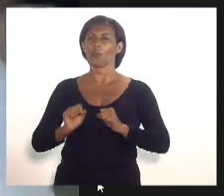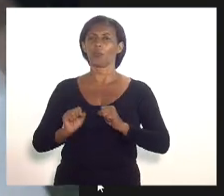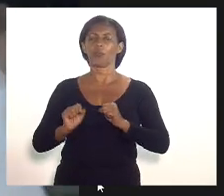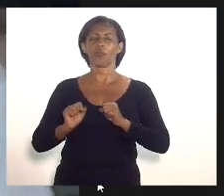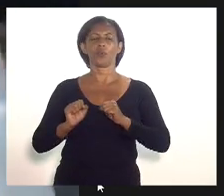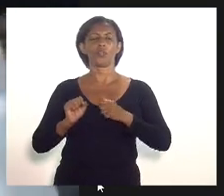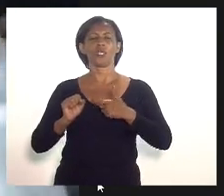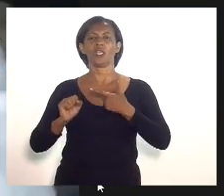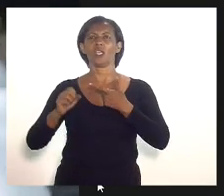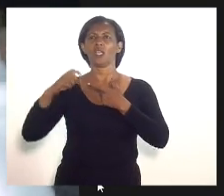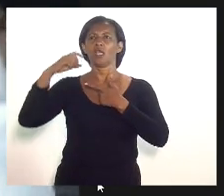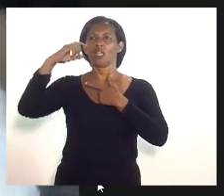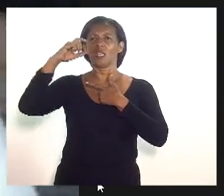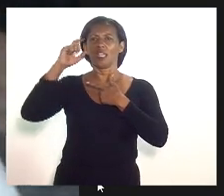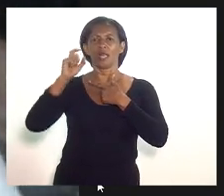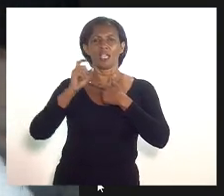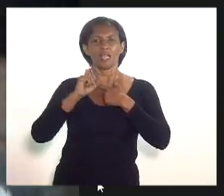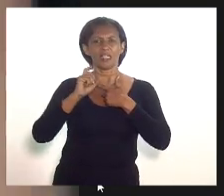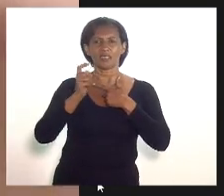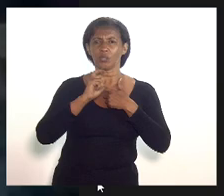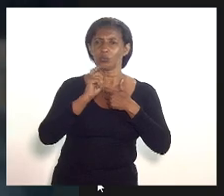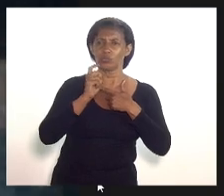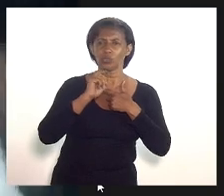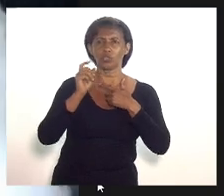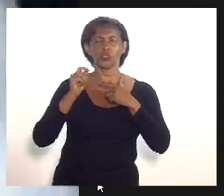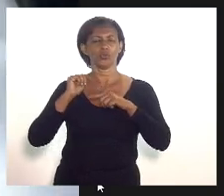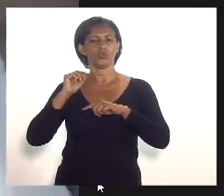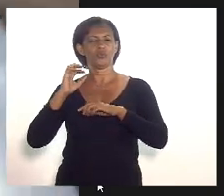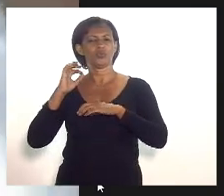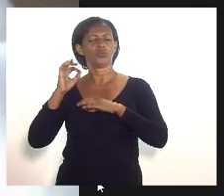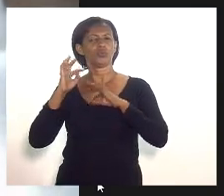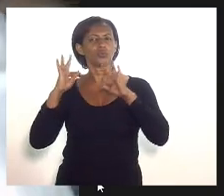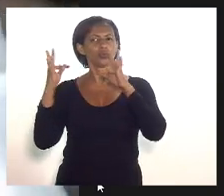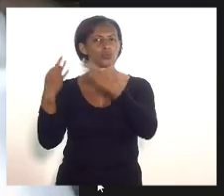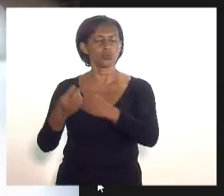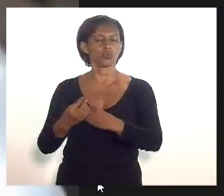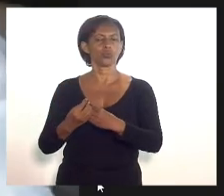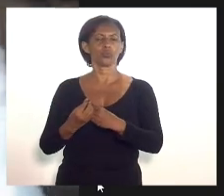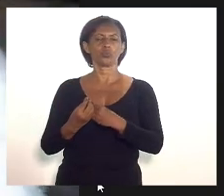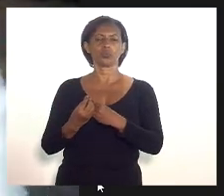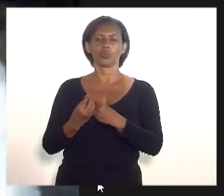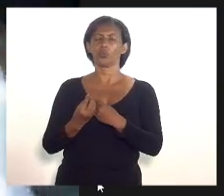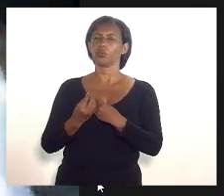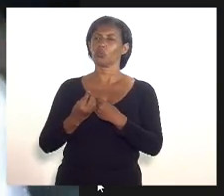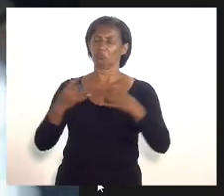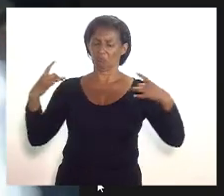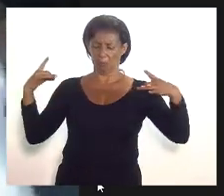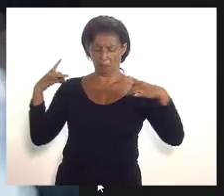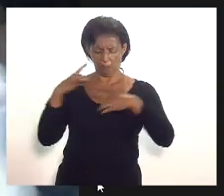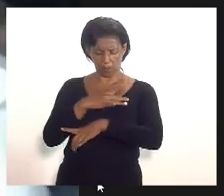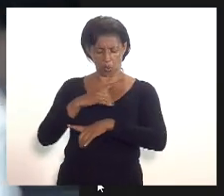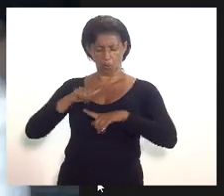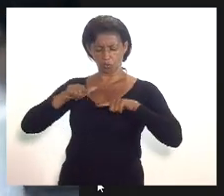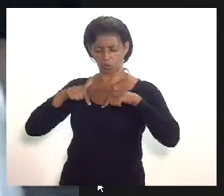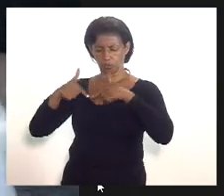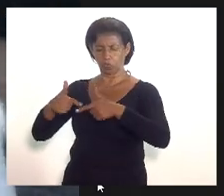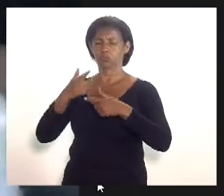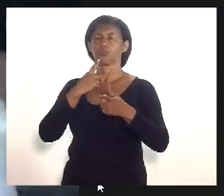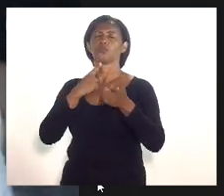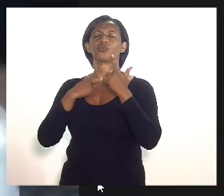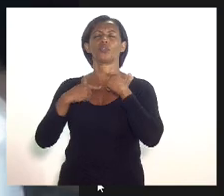as demais instituições que estão inseridas nesse próprio a sua disposição a sua vontade